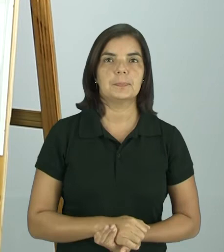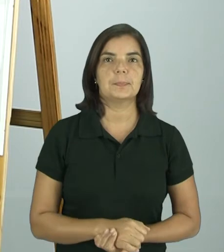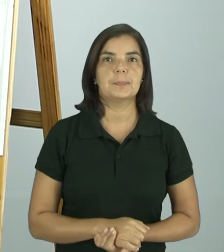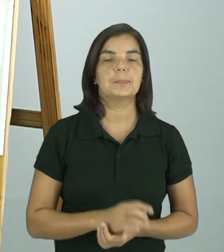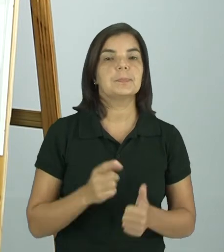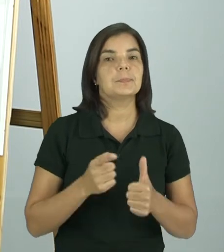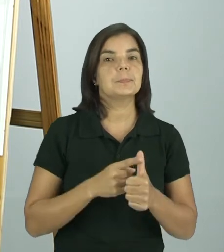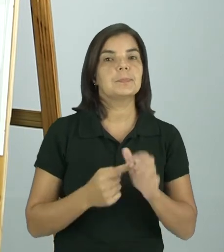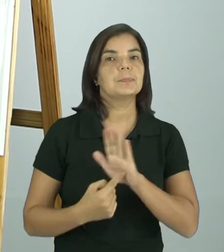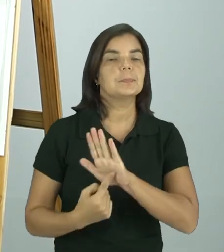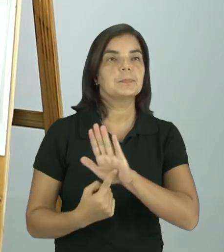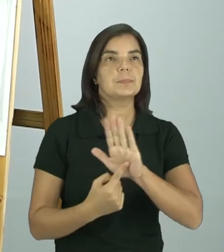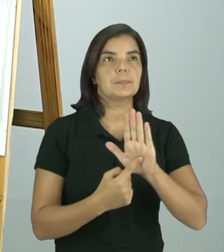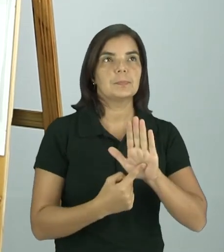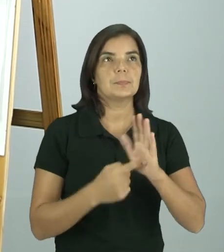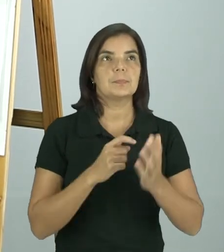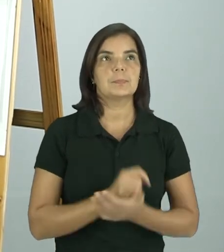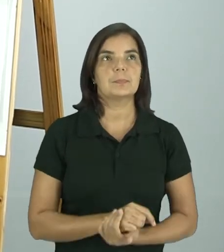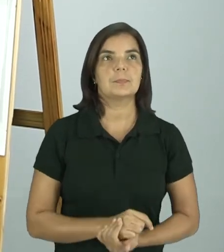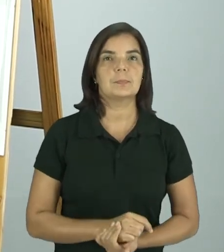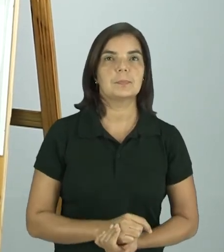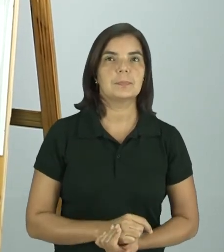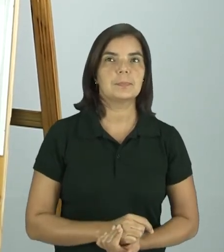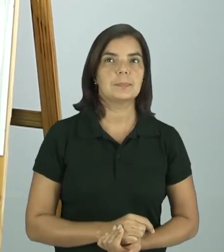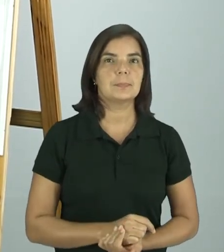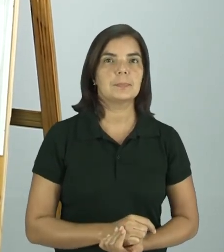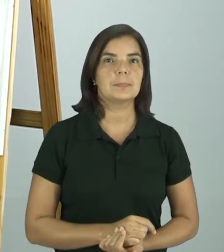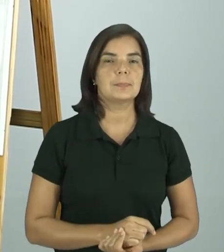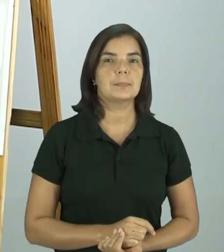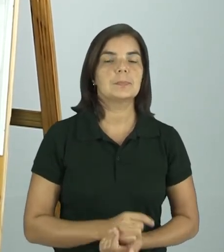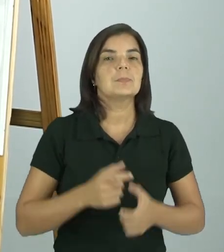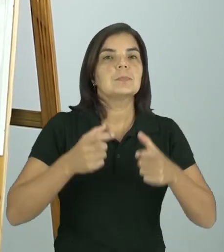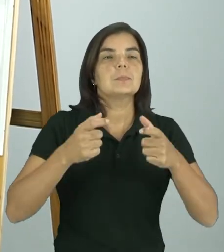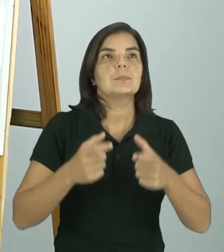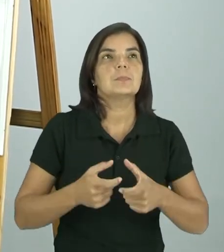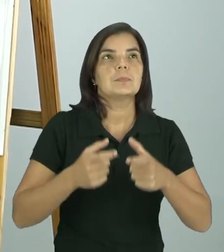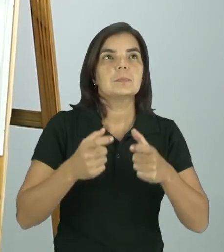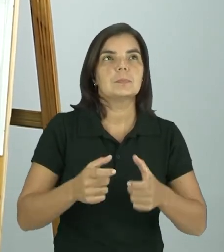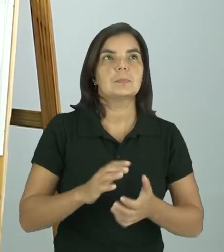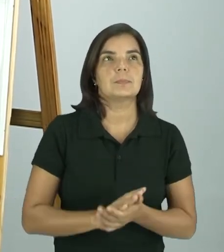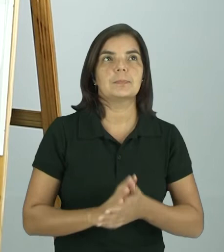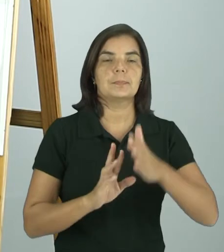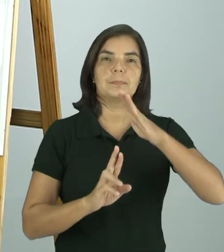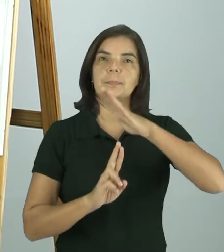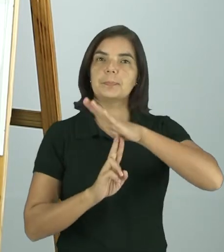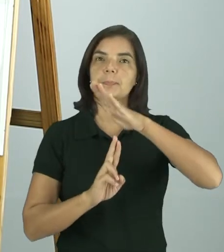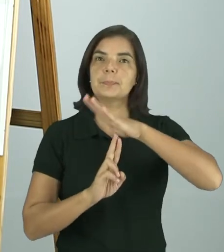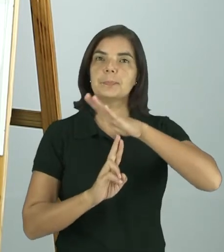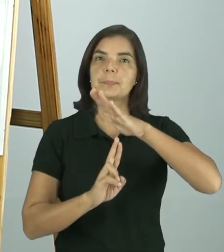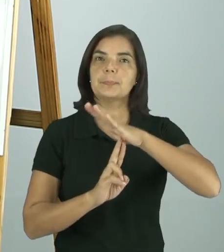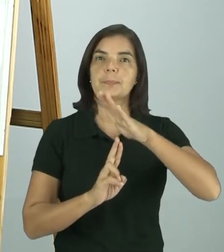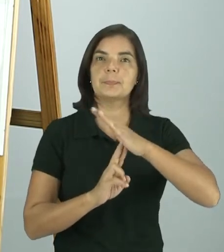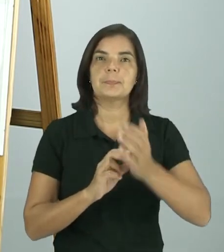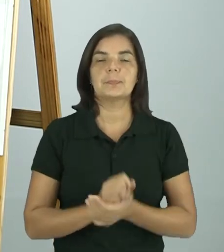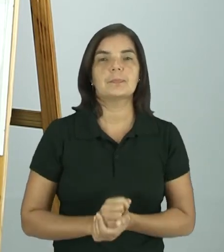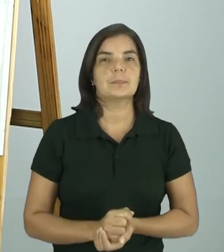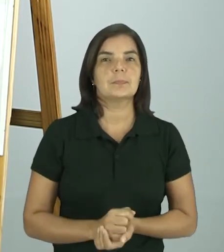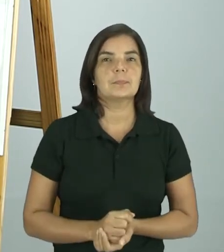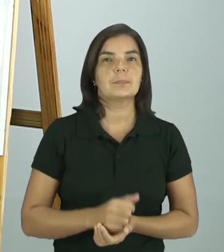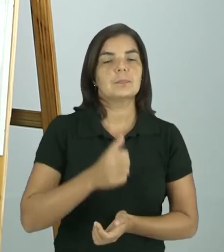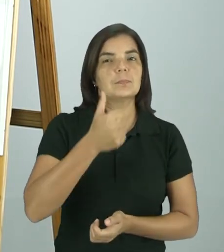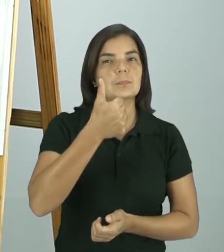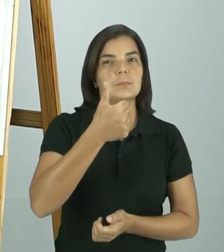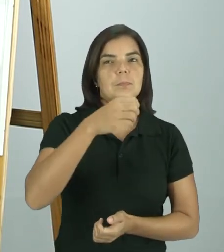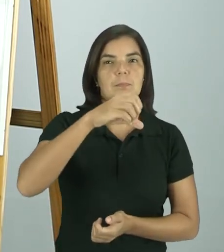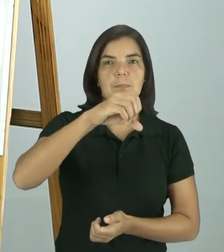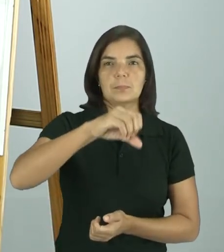imagem corresponde a este lugar, a esta praça, na década de